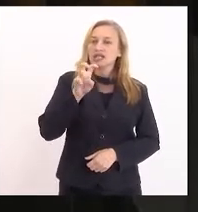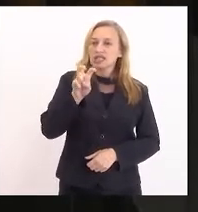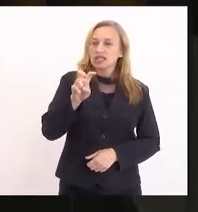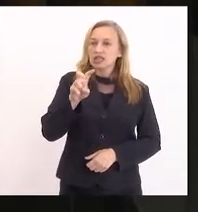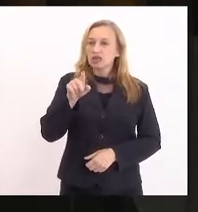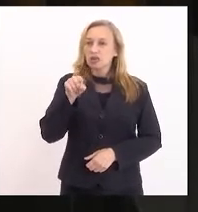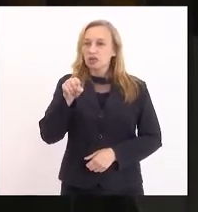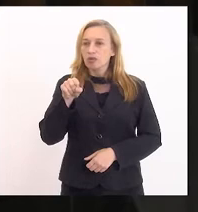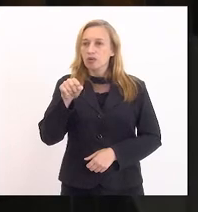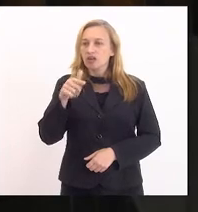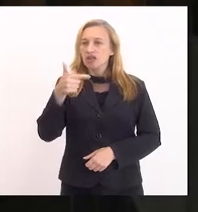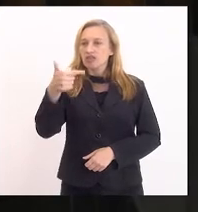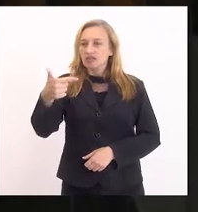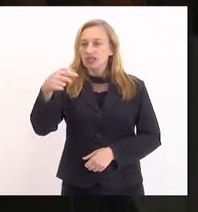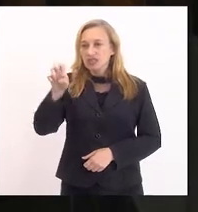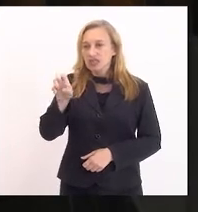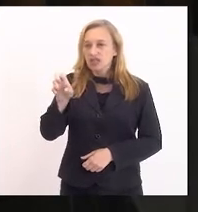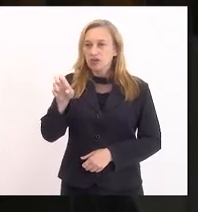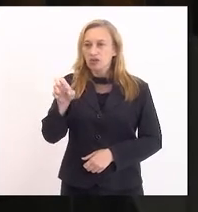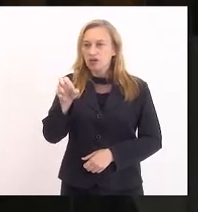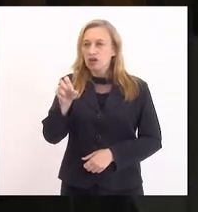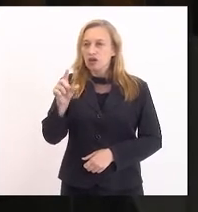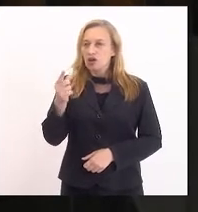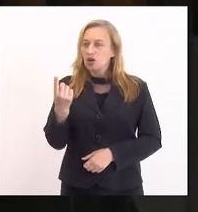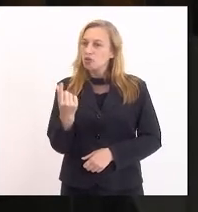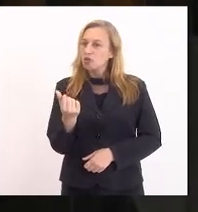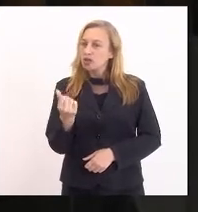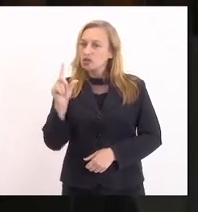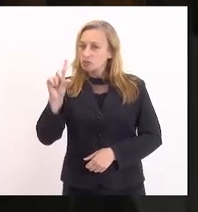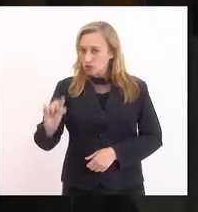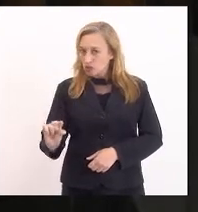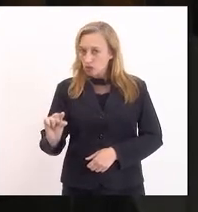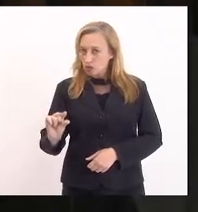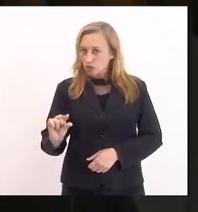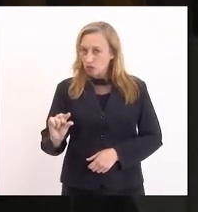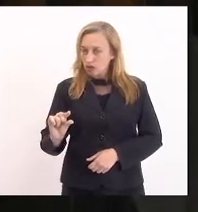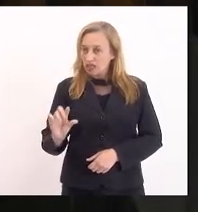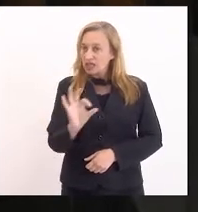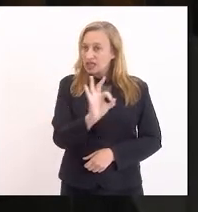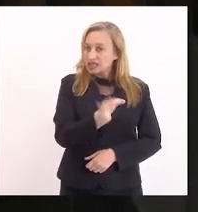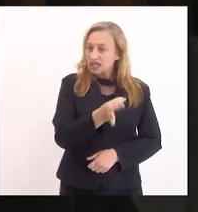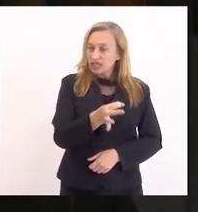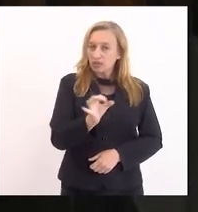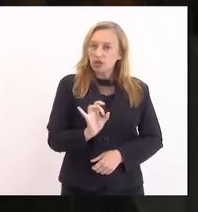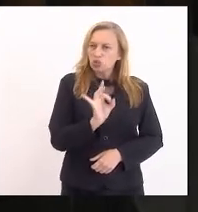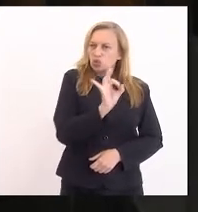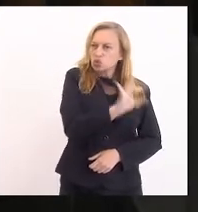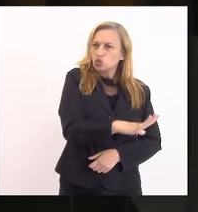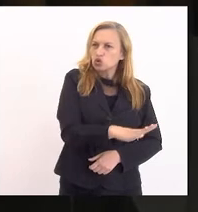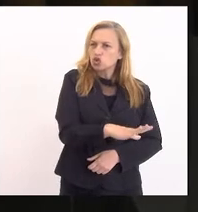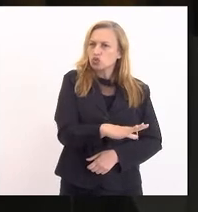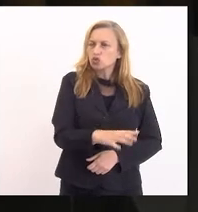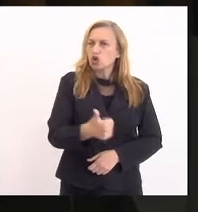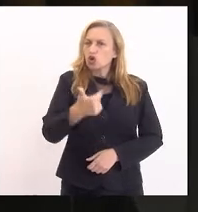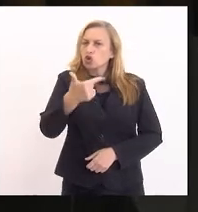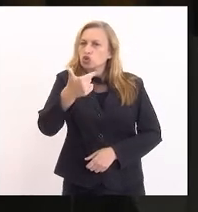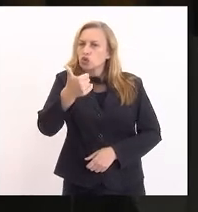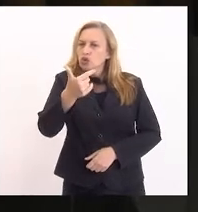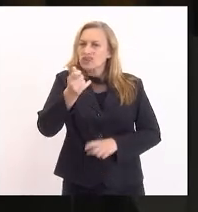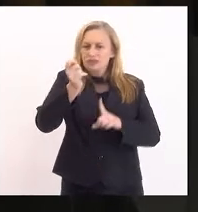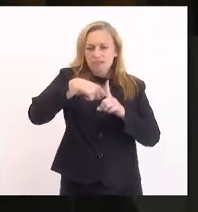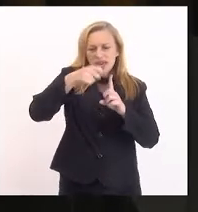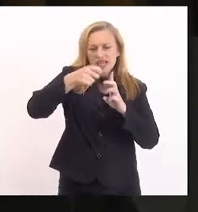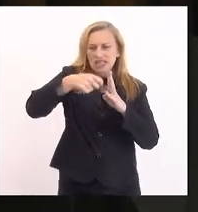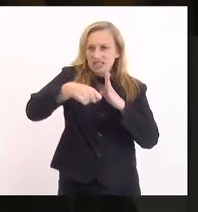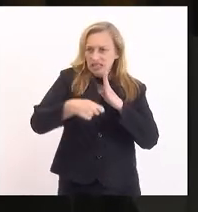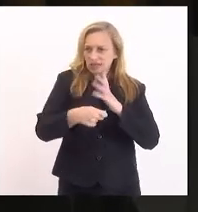que é o menor preço que ele cotou seguramente nos últimos 12 meses. nos